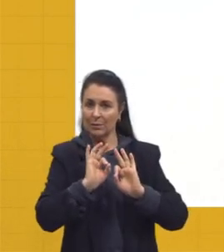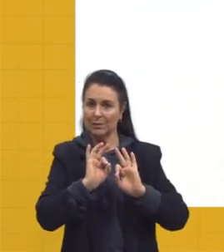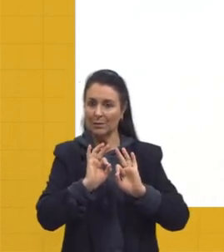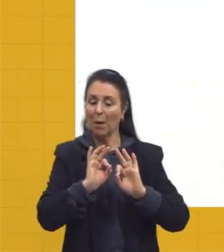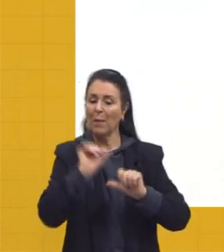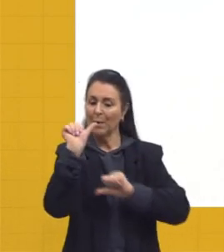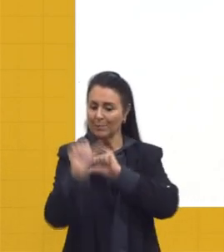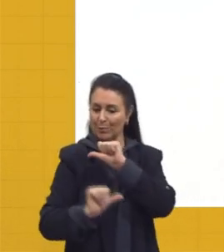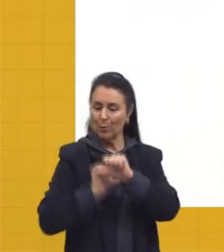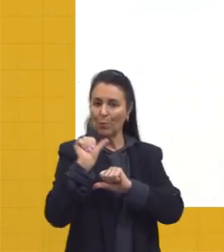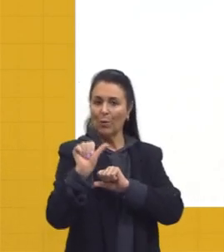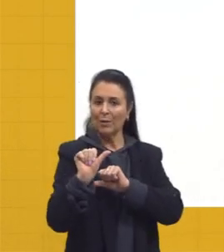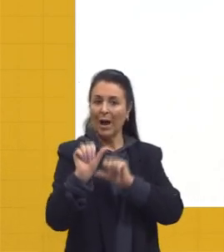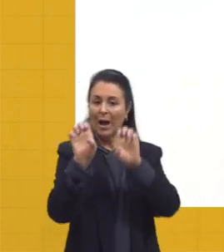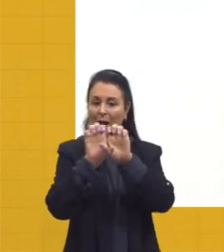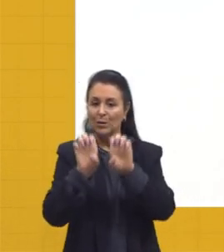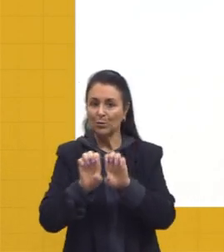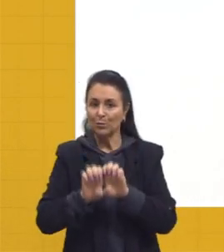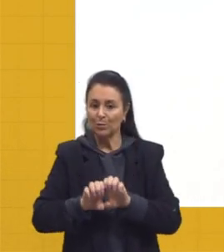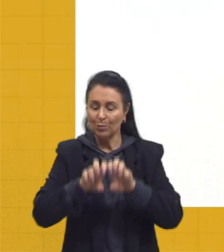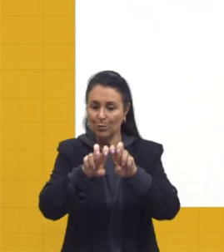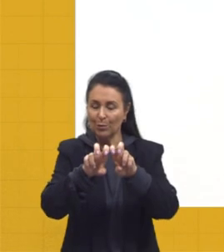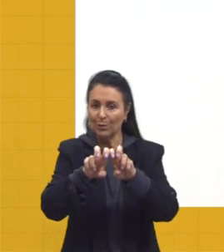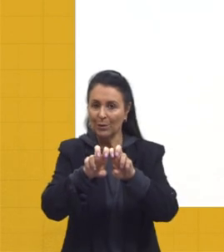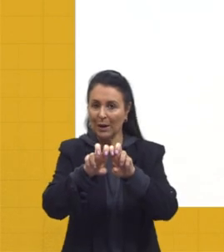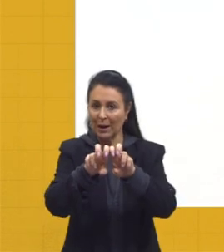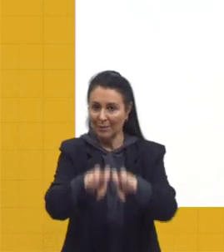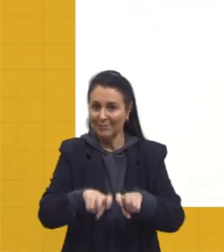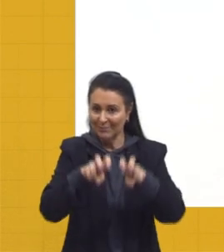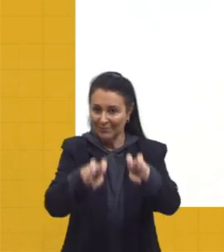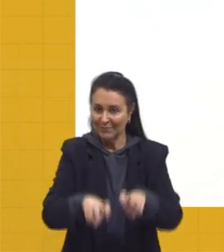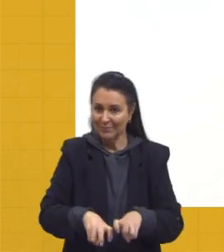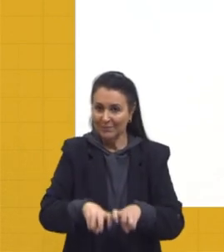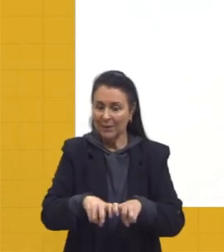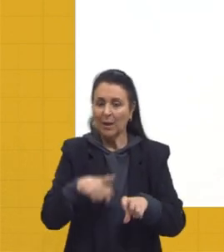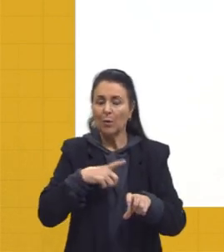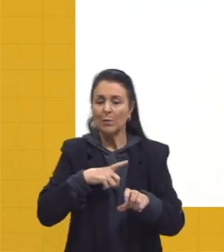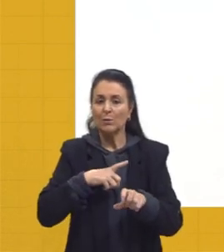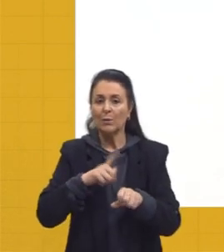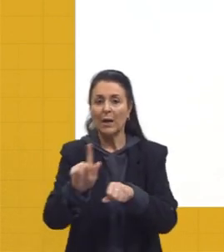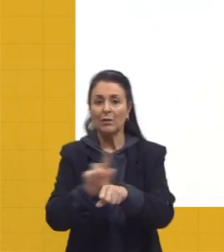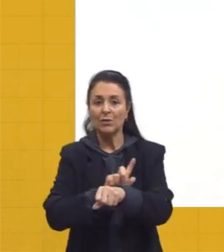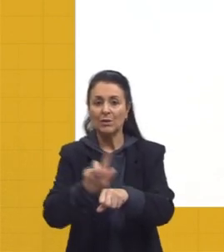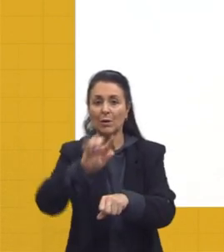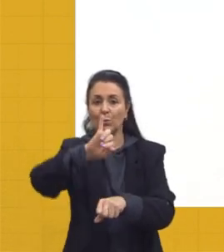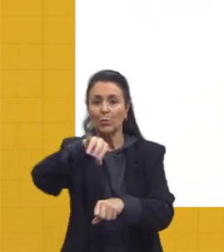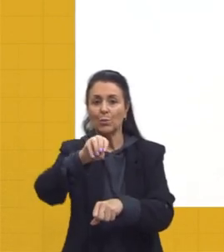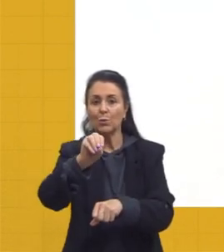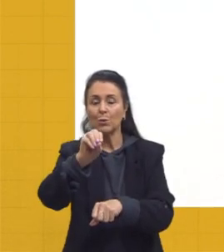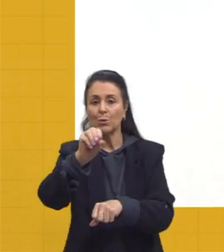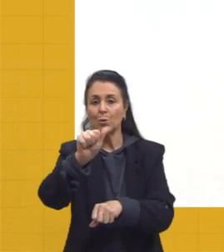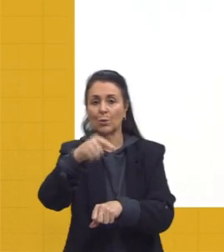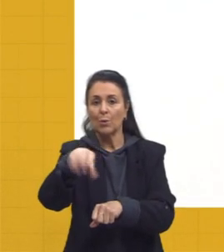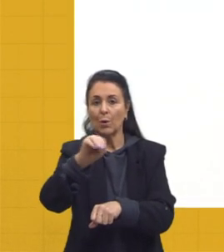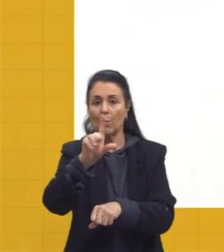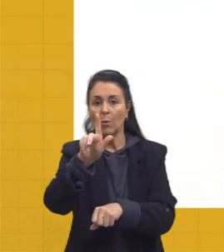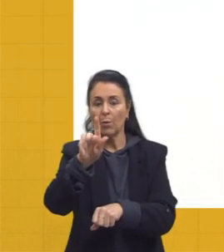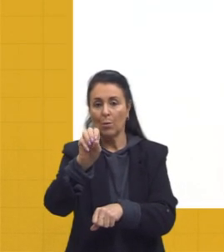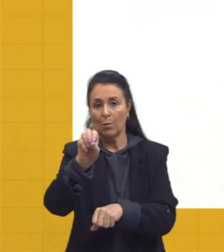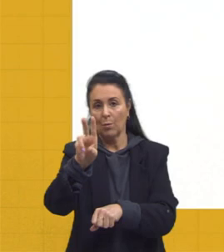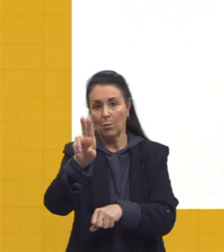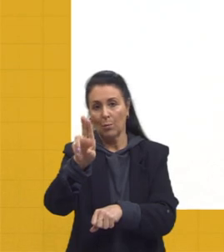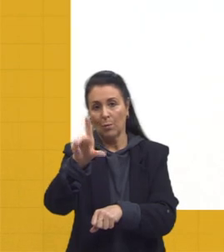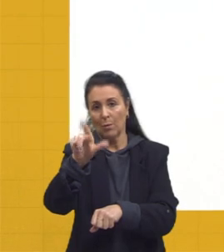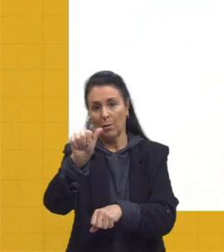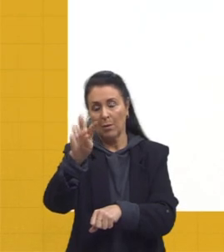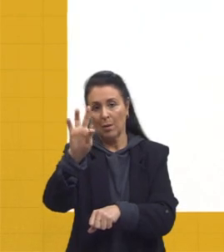agrária. Mas isso é um pouco antes, olha lá, na gestão do João Goulart, certo? De 62 a 64. Então